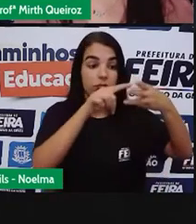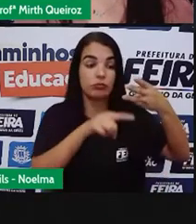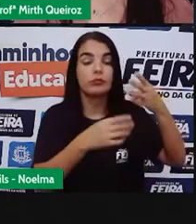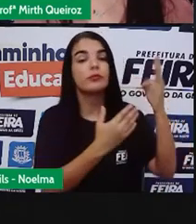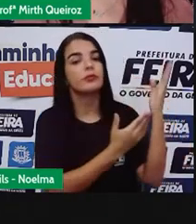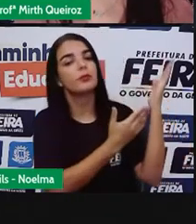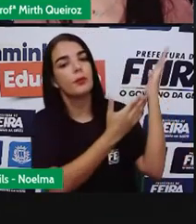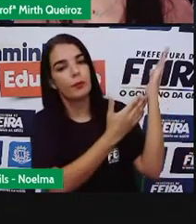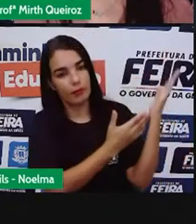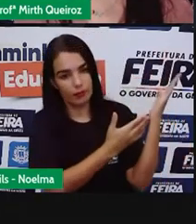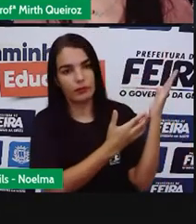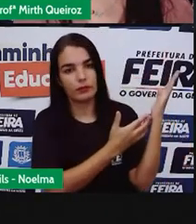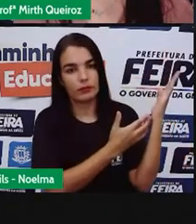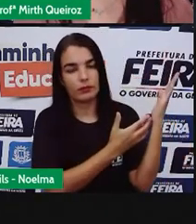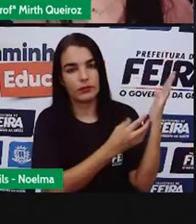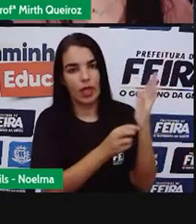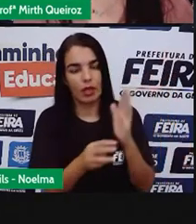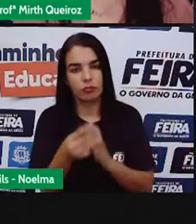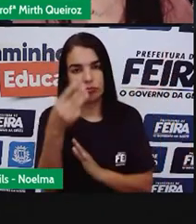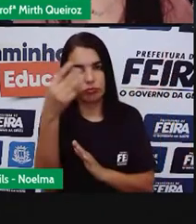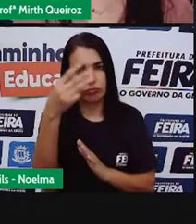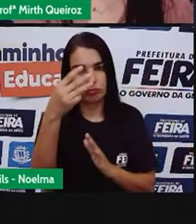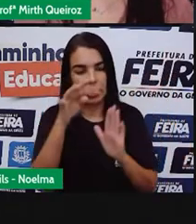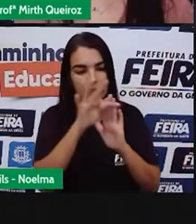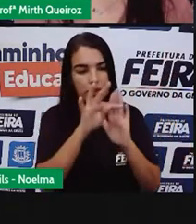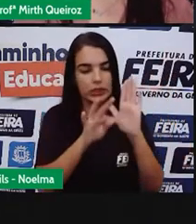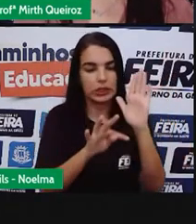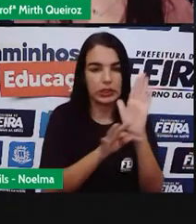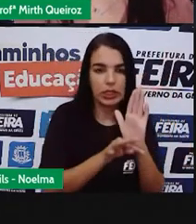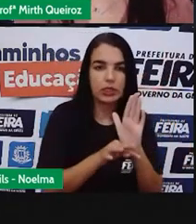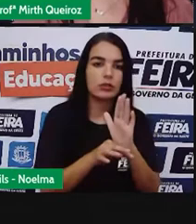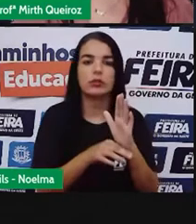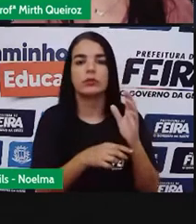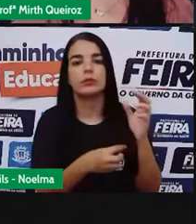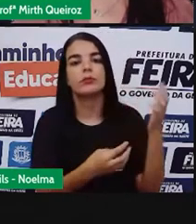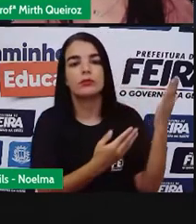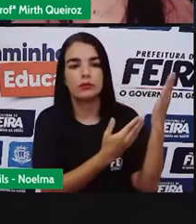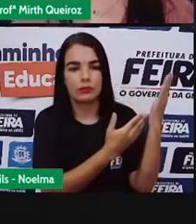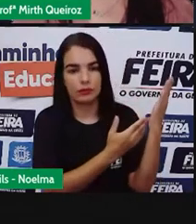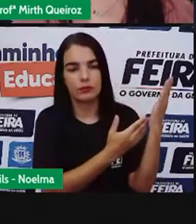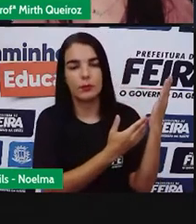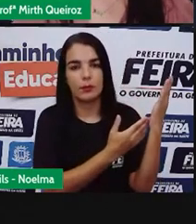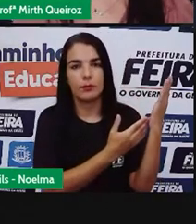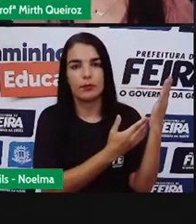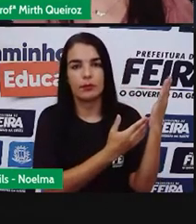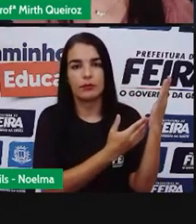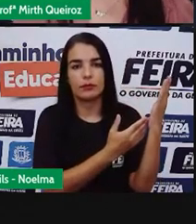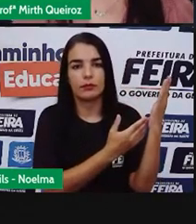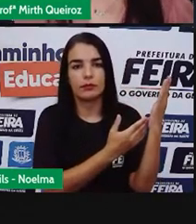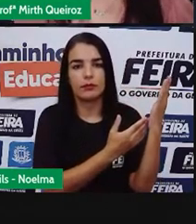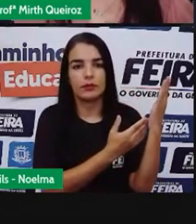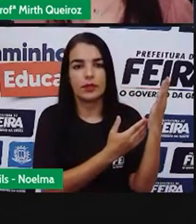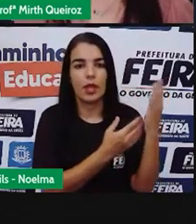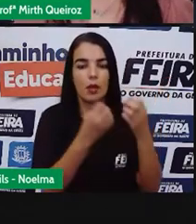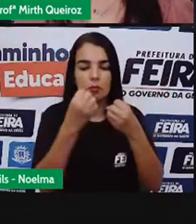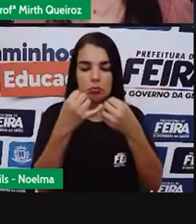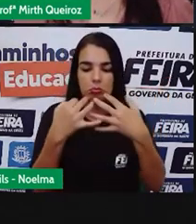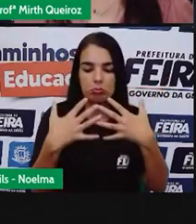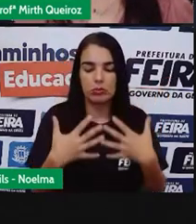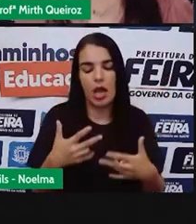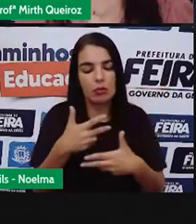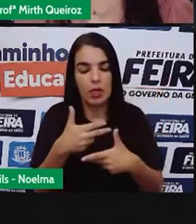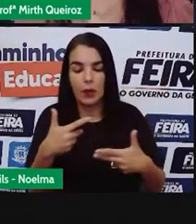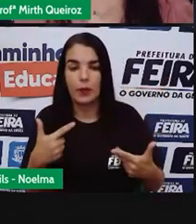descritivo, que é quando a gente vai descrever um fato ou algo. O texto dissertativo, que é quando a gente vai expor uma